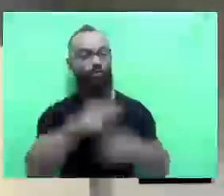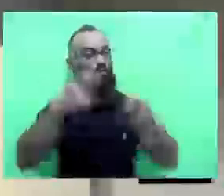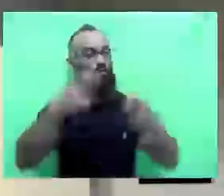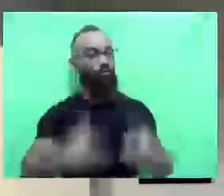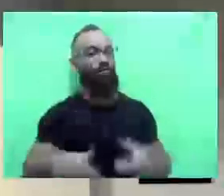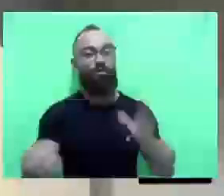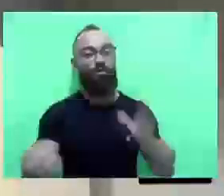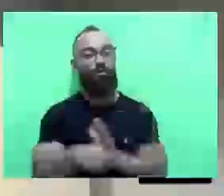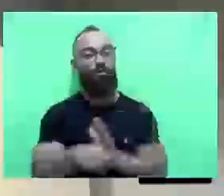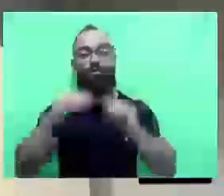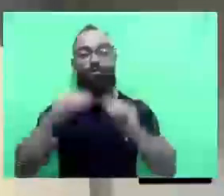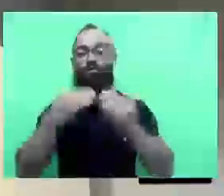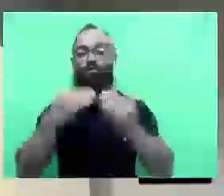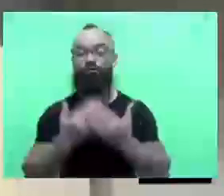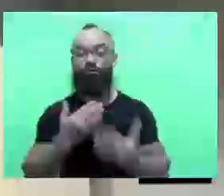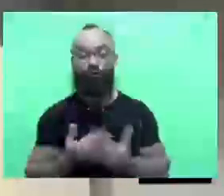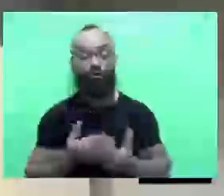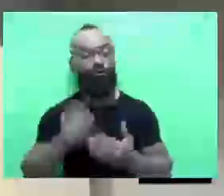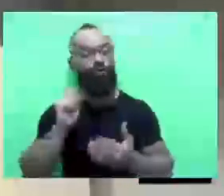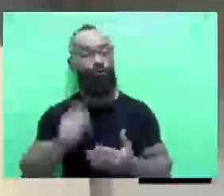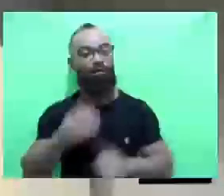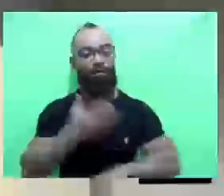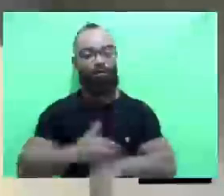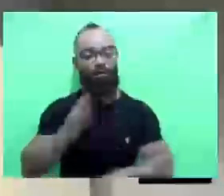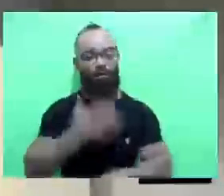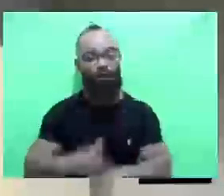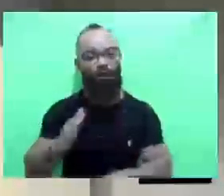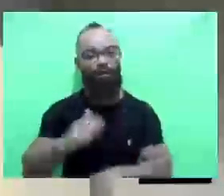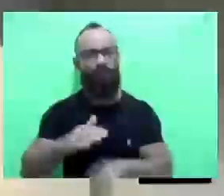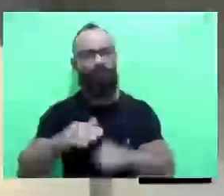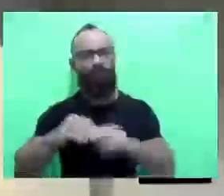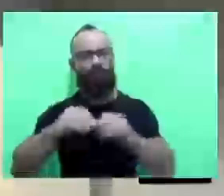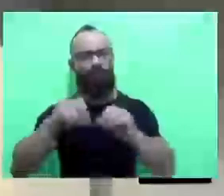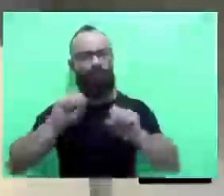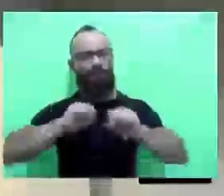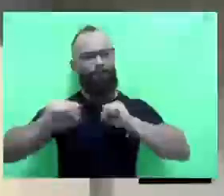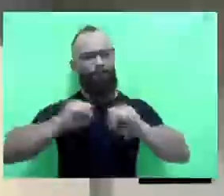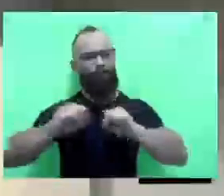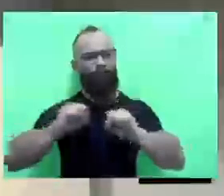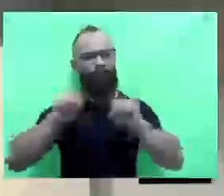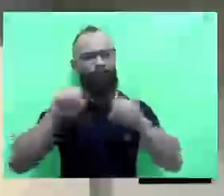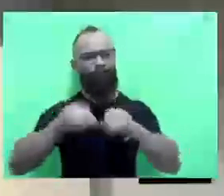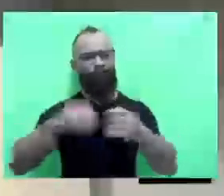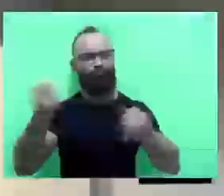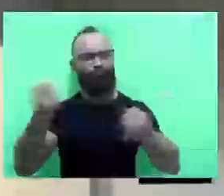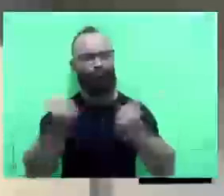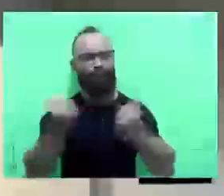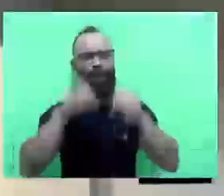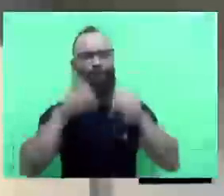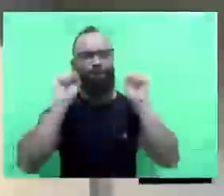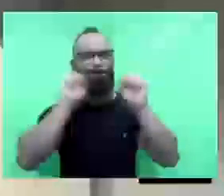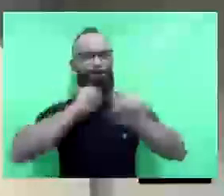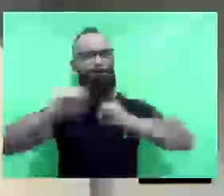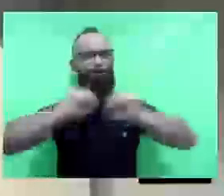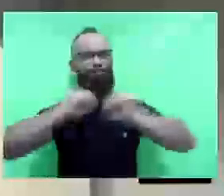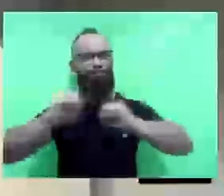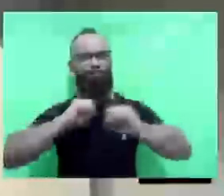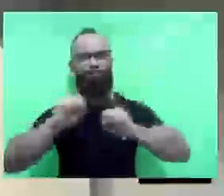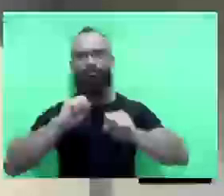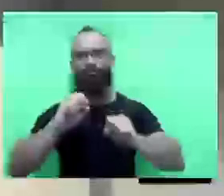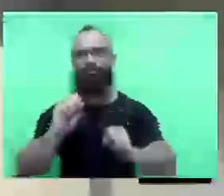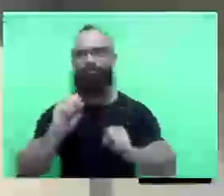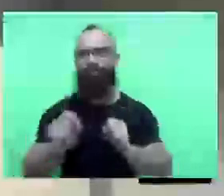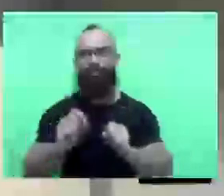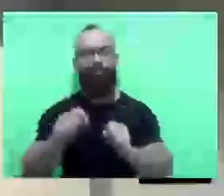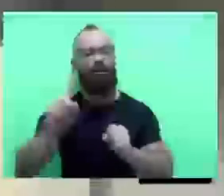a ser estudado, para que a prática de som automotivo seja regularizada, porque a gente sabe que, para muitos,